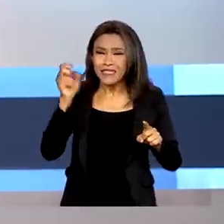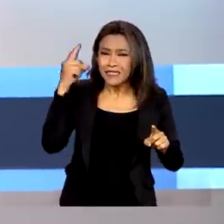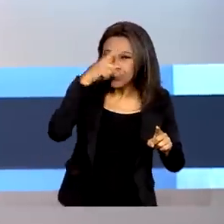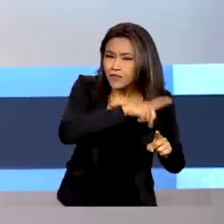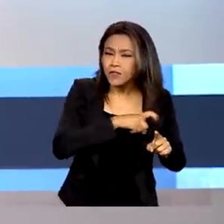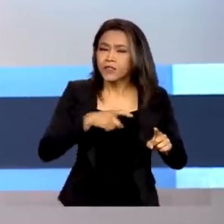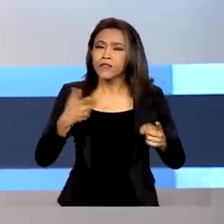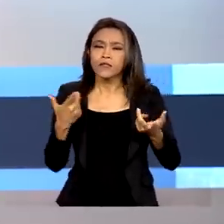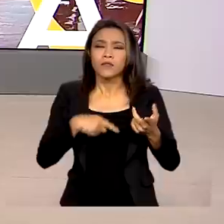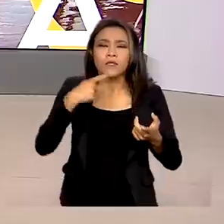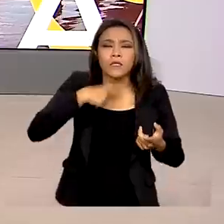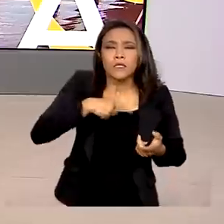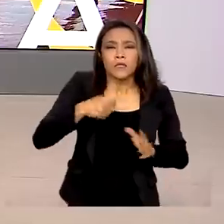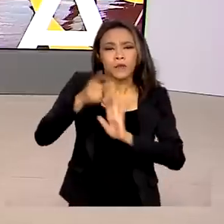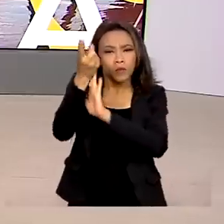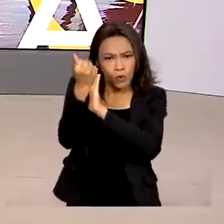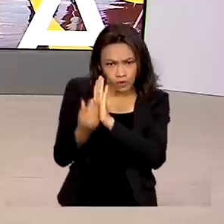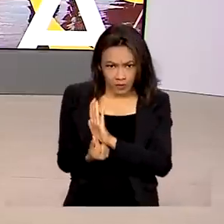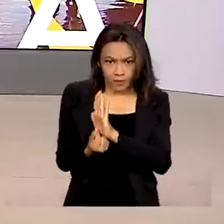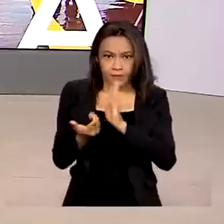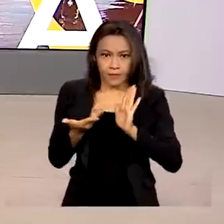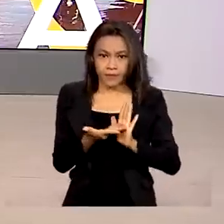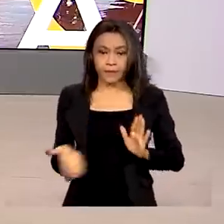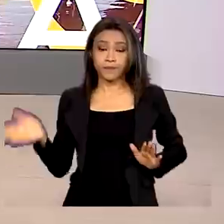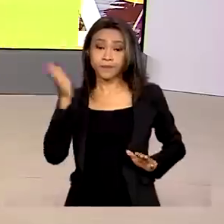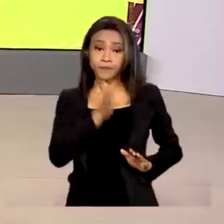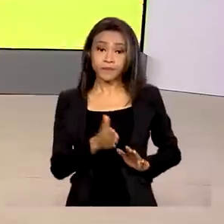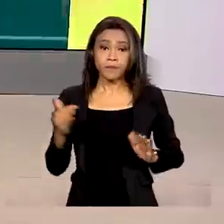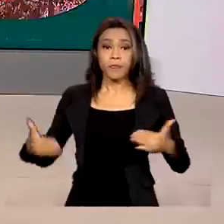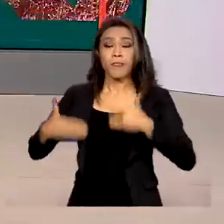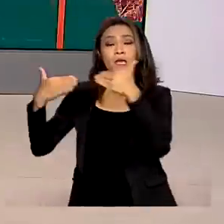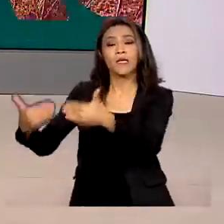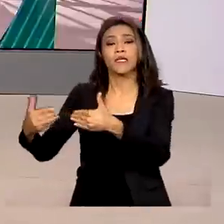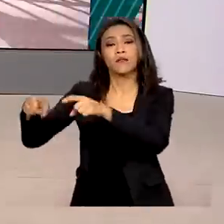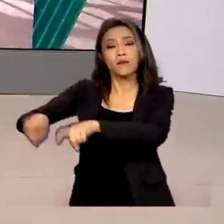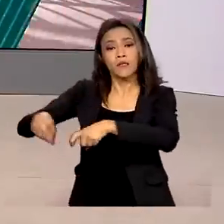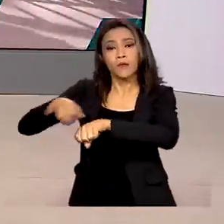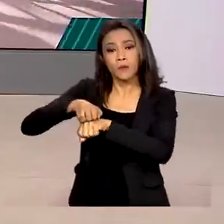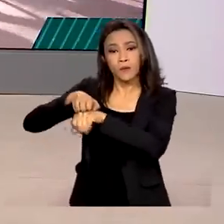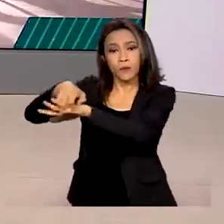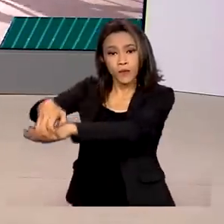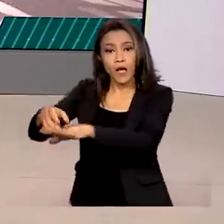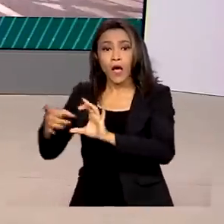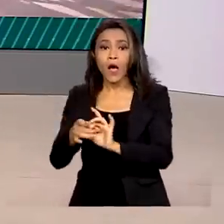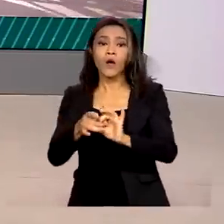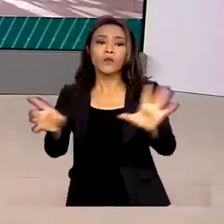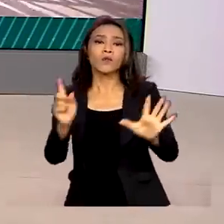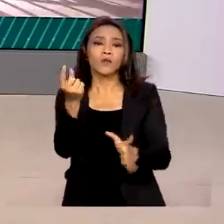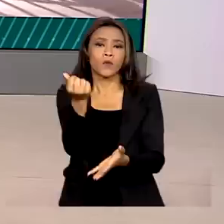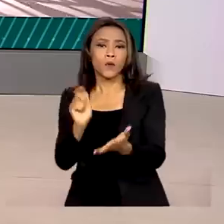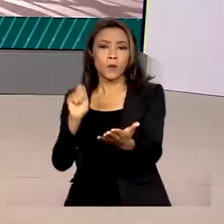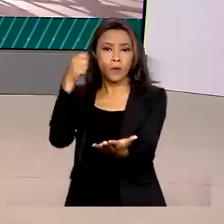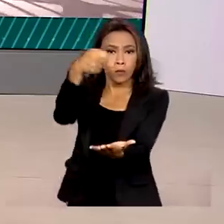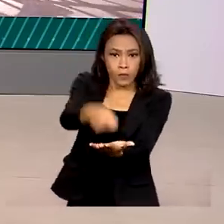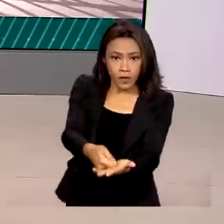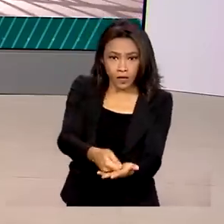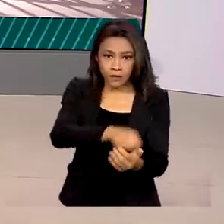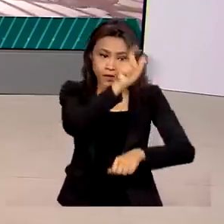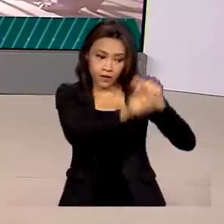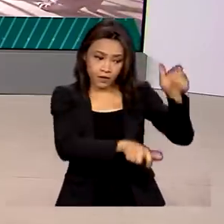ineficiência do orçamento. O Ministério da Agricultura autorizou o pagamento do benefício garantia safra aos